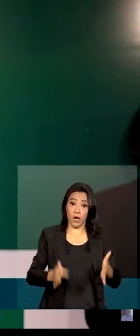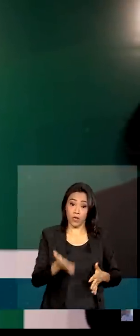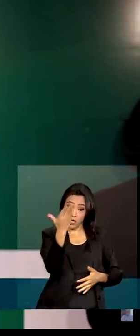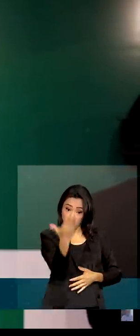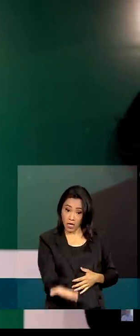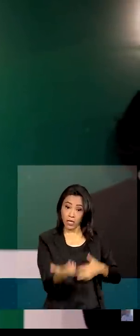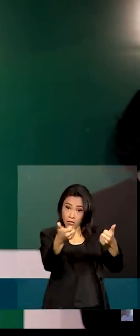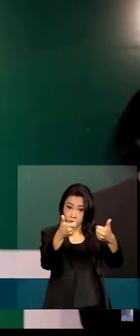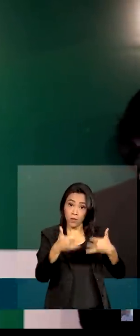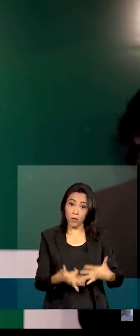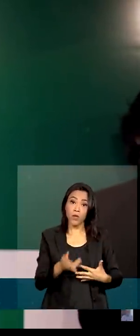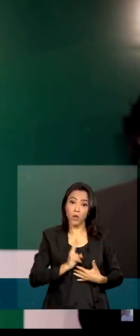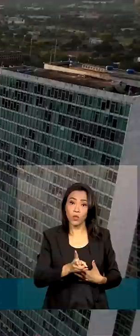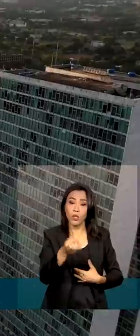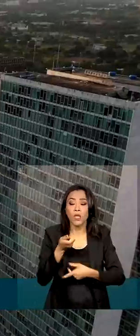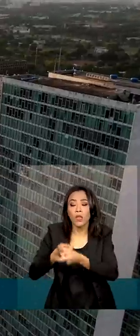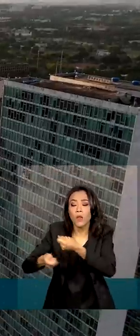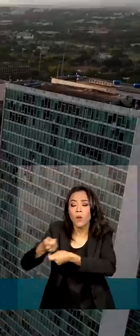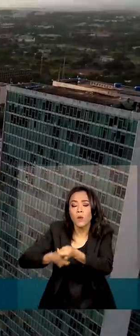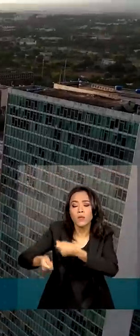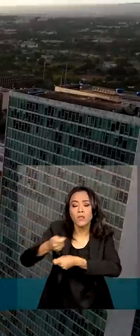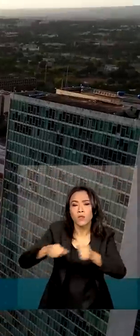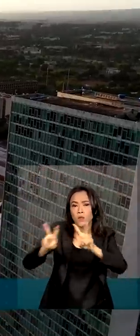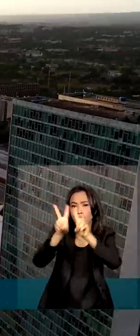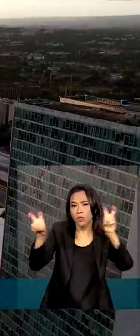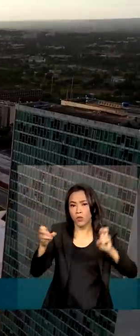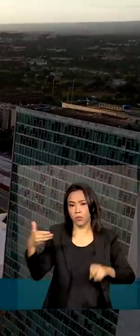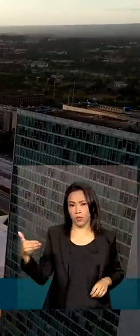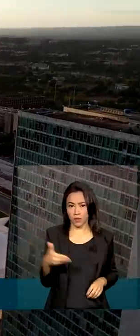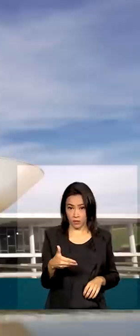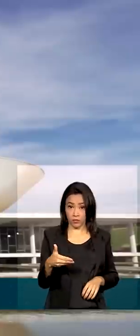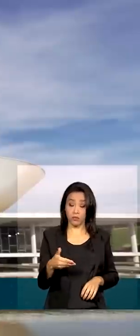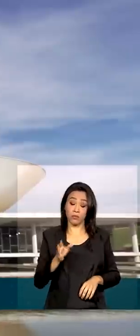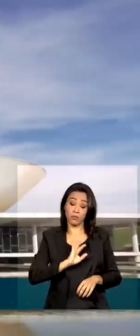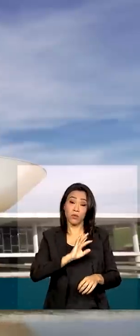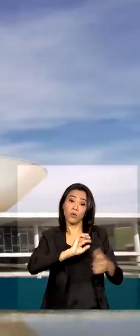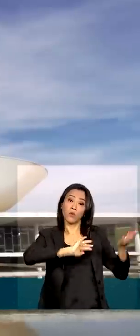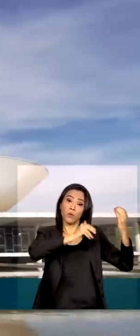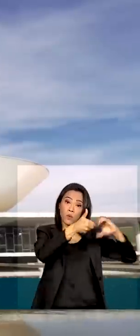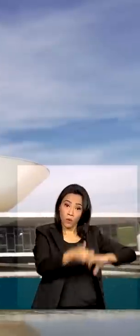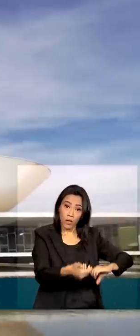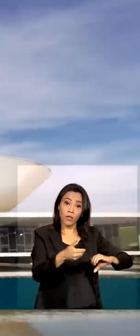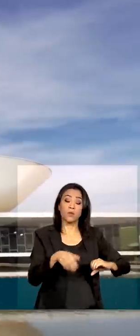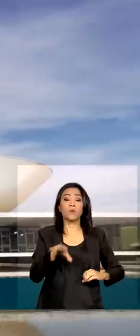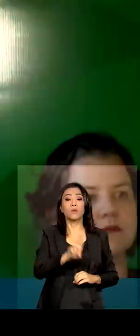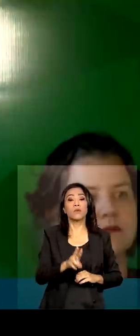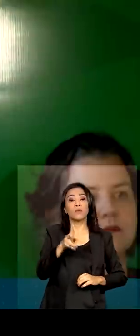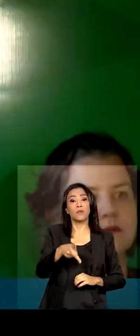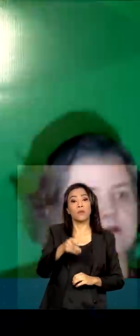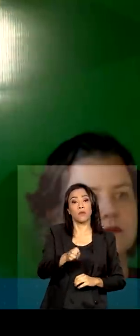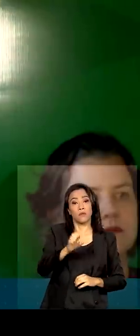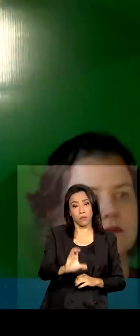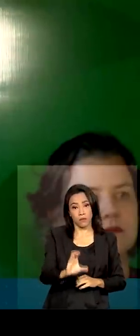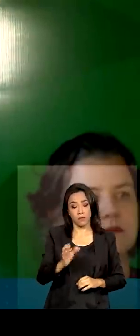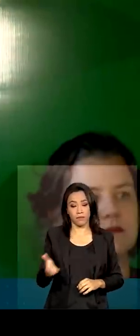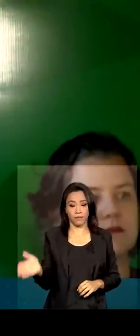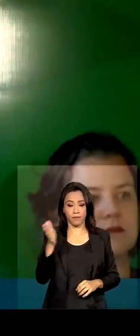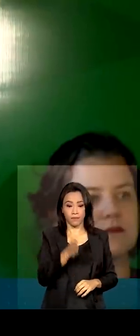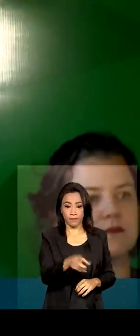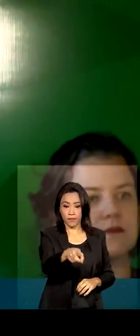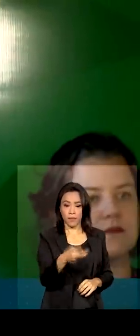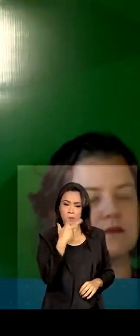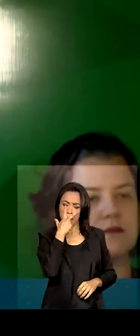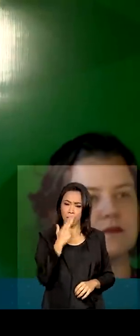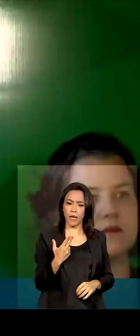que continuam as negociações sobre esse ponto no Congresso Nacional por meio da PEC da transição. Não me parece que na